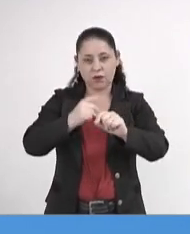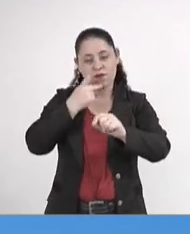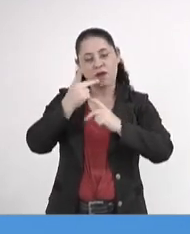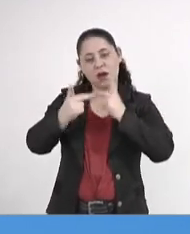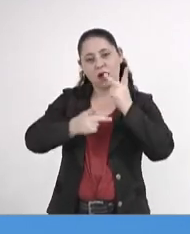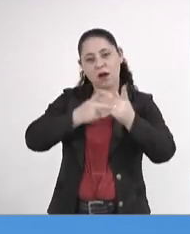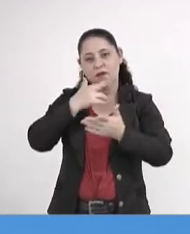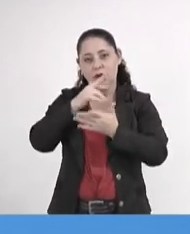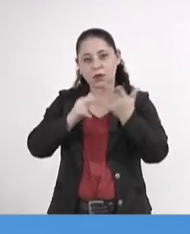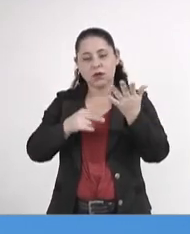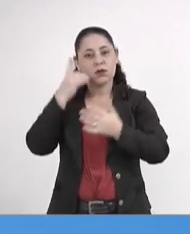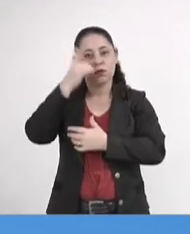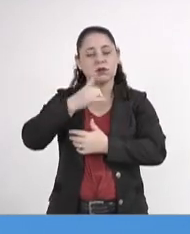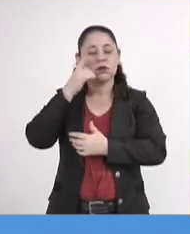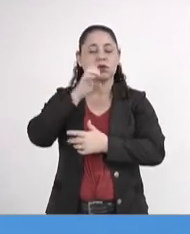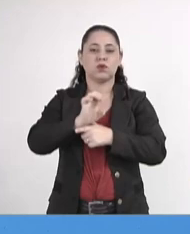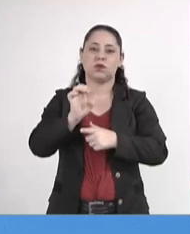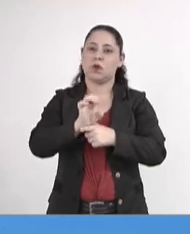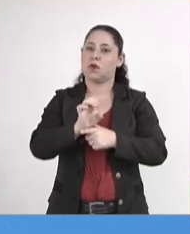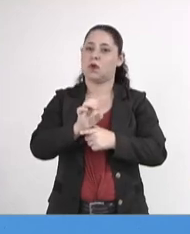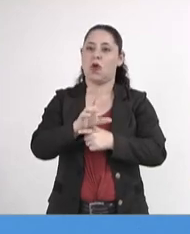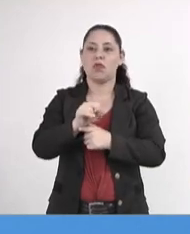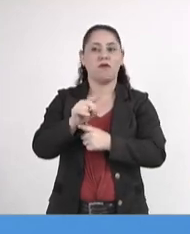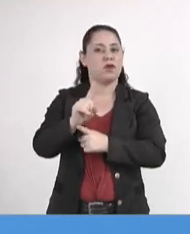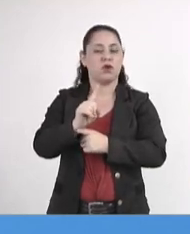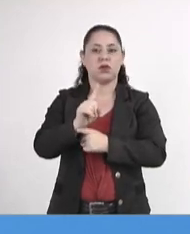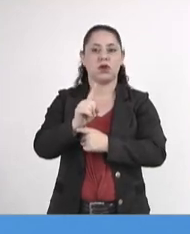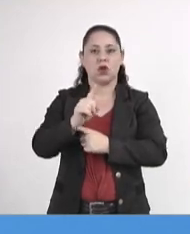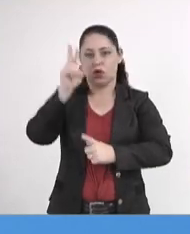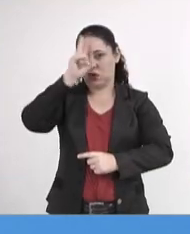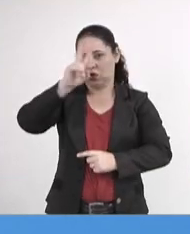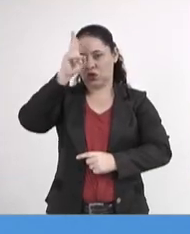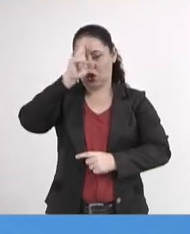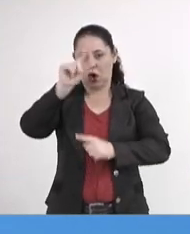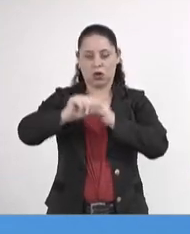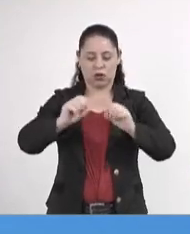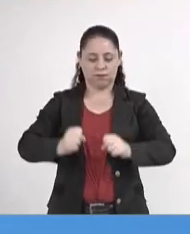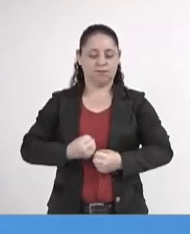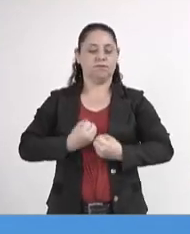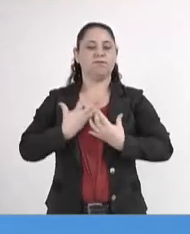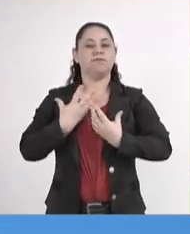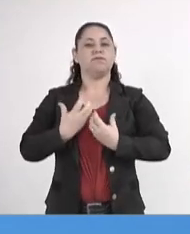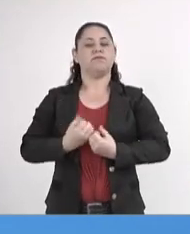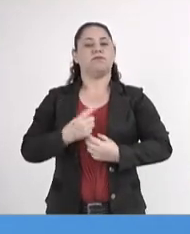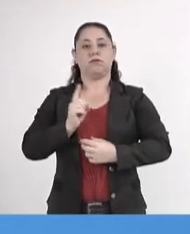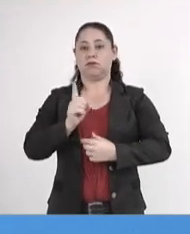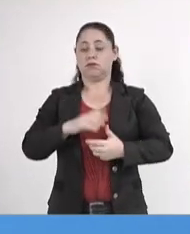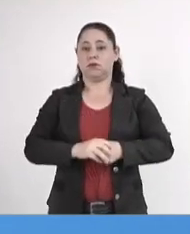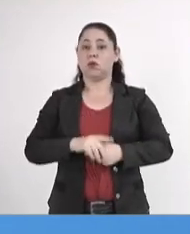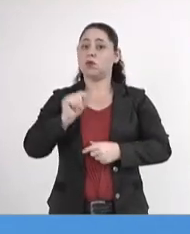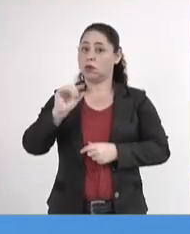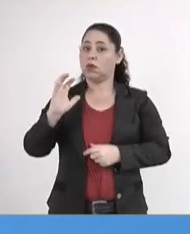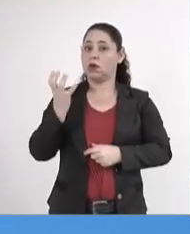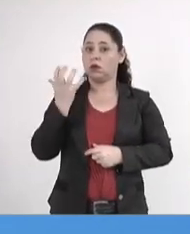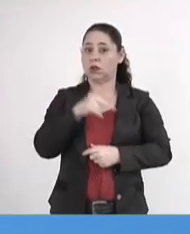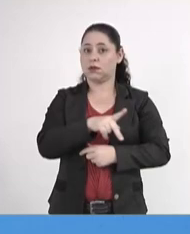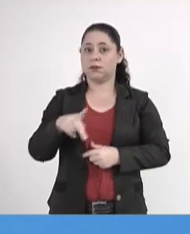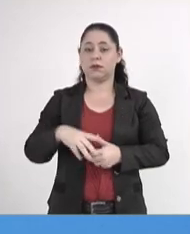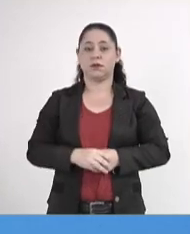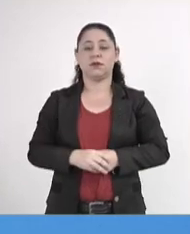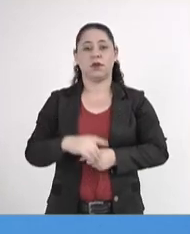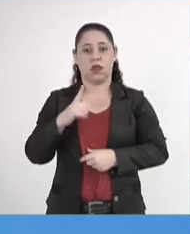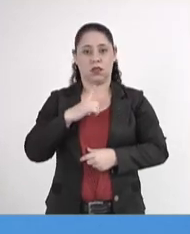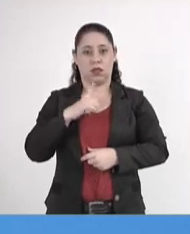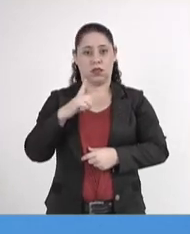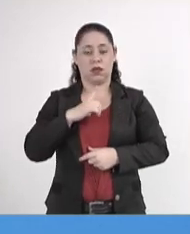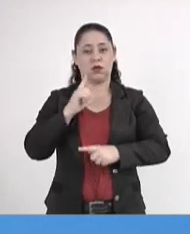essa reportagem, o deputado estadual não disse que a história de Adolf Hitler serviu de inspiração. Então, o que acontece, senhor presidente, é que existe